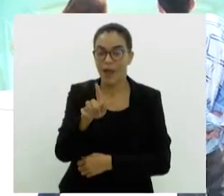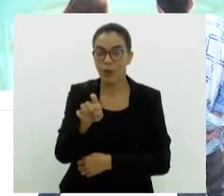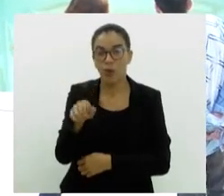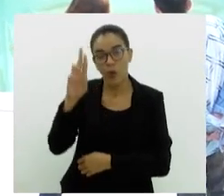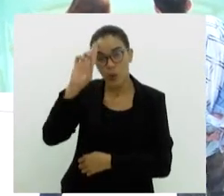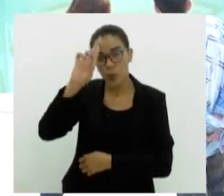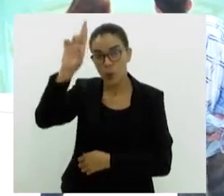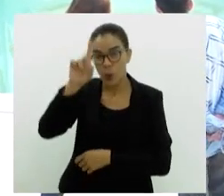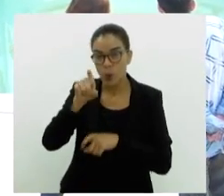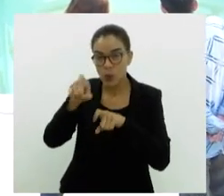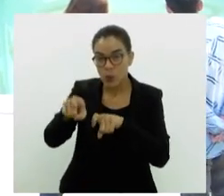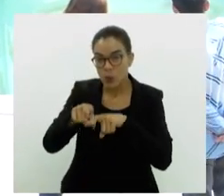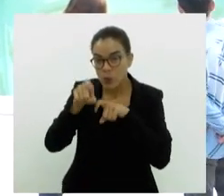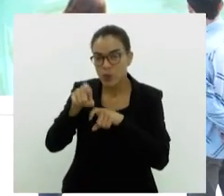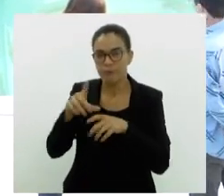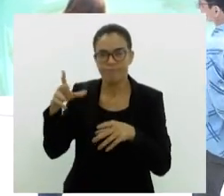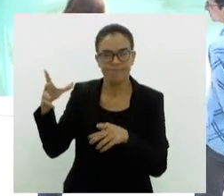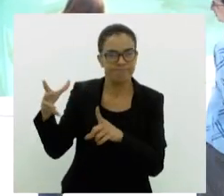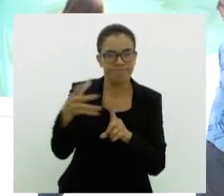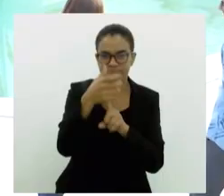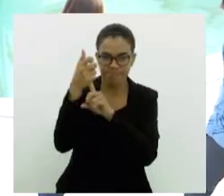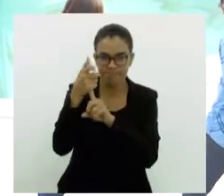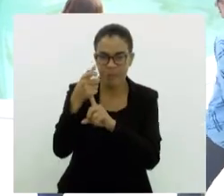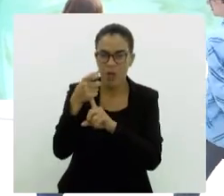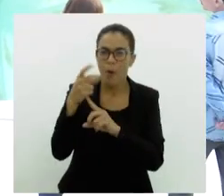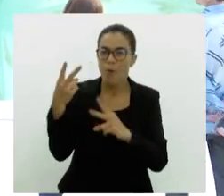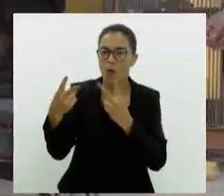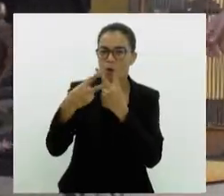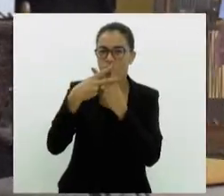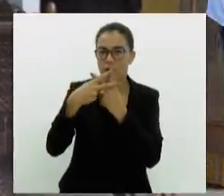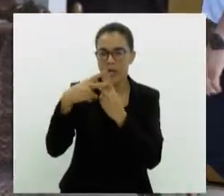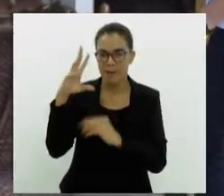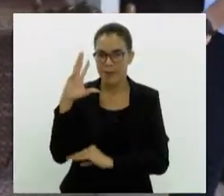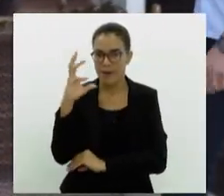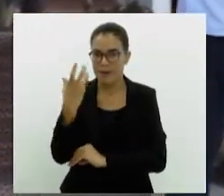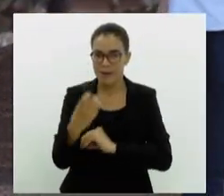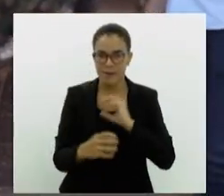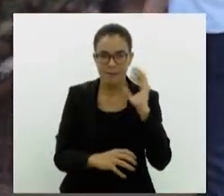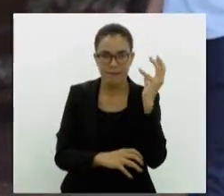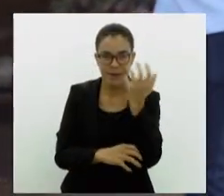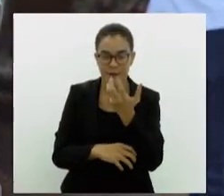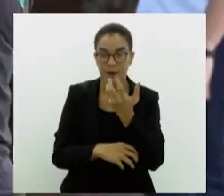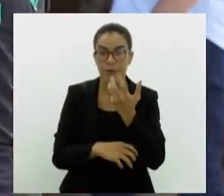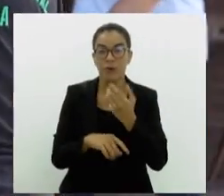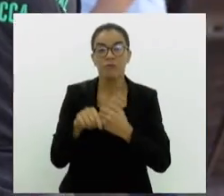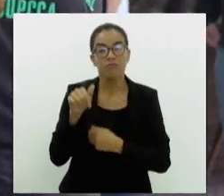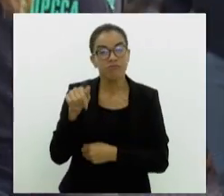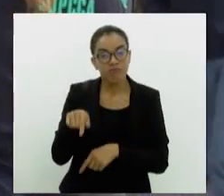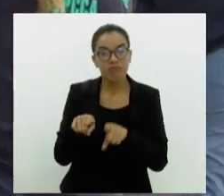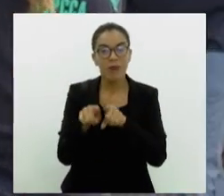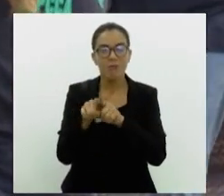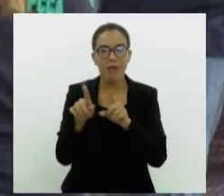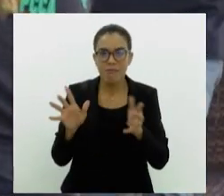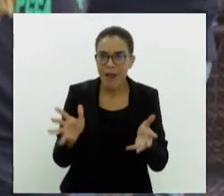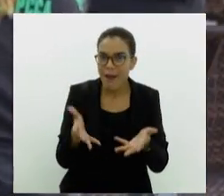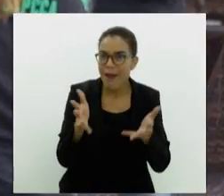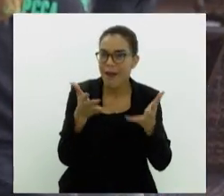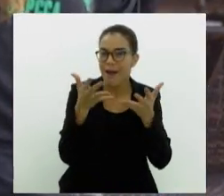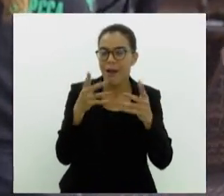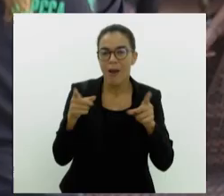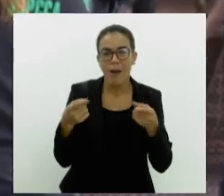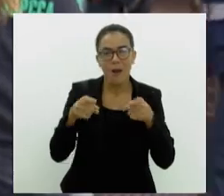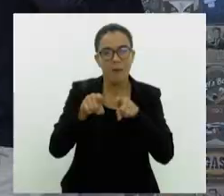onde estavam os animais foi detido e autuado por crimes ambientais. O secretário Bernardo Rossi enalteceu o trabalho que contou com a